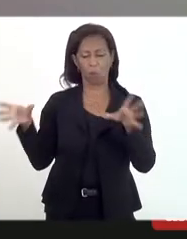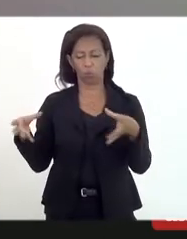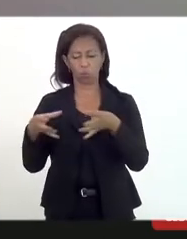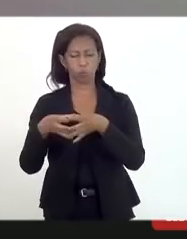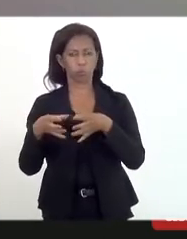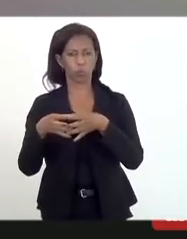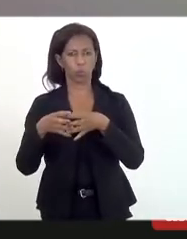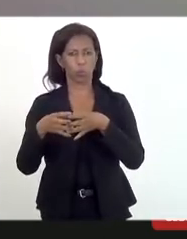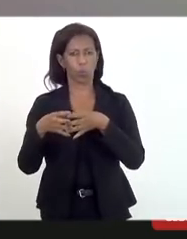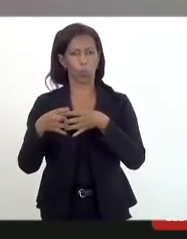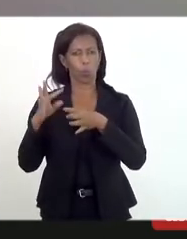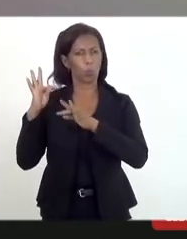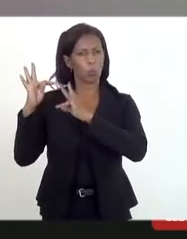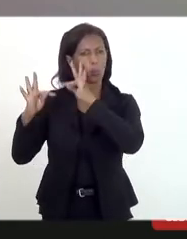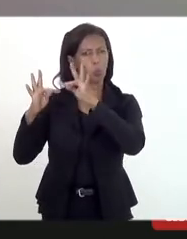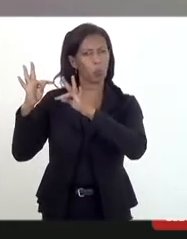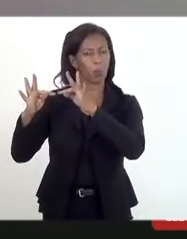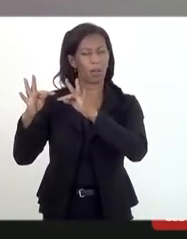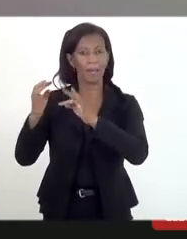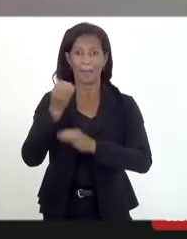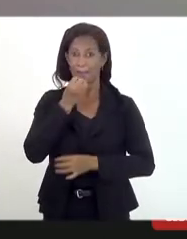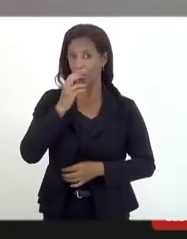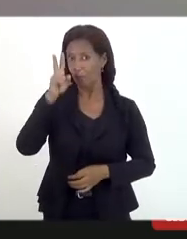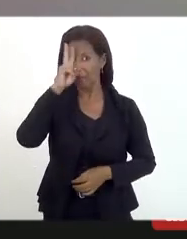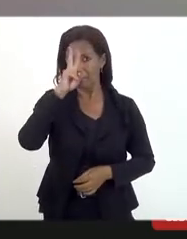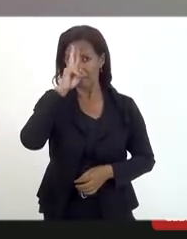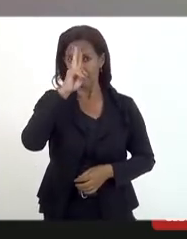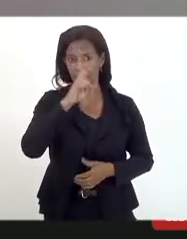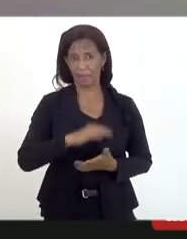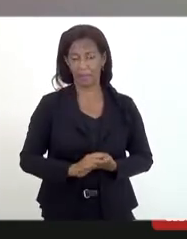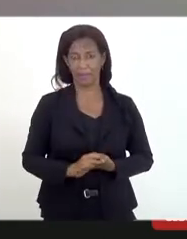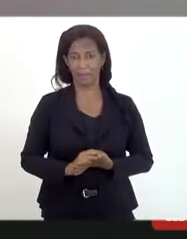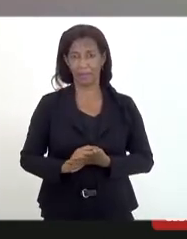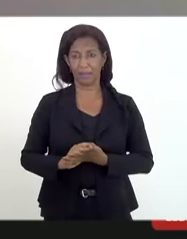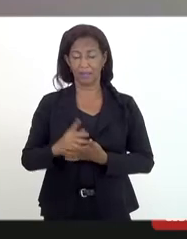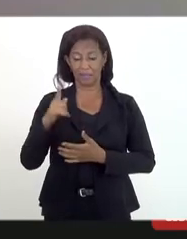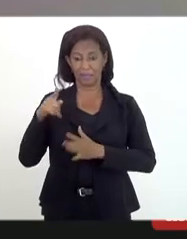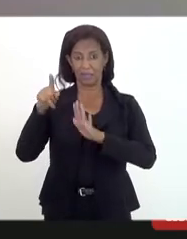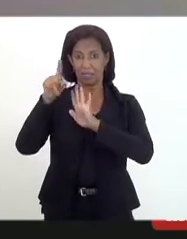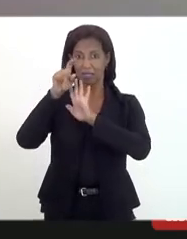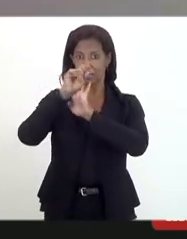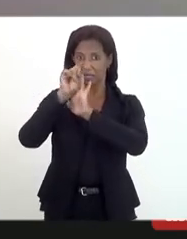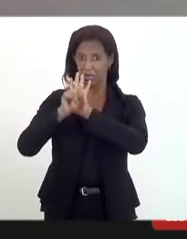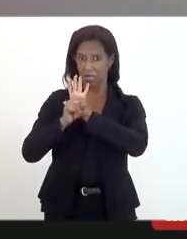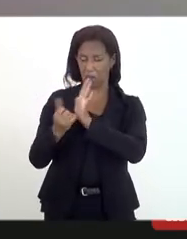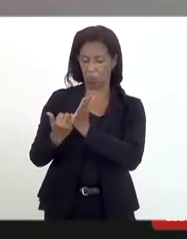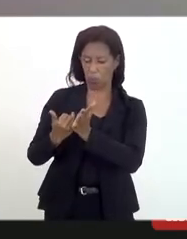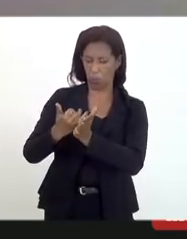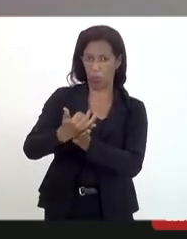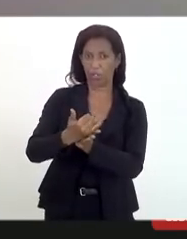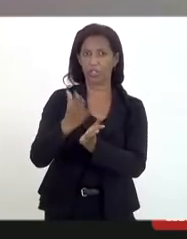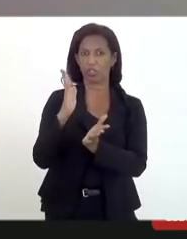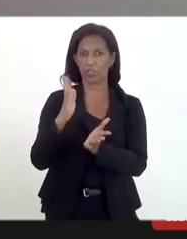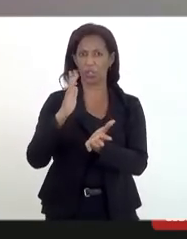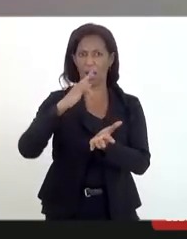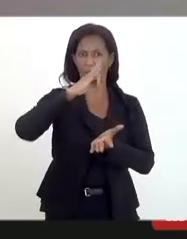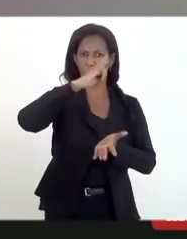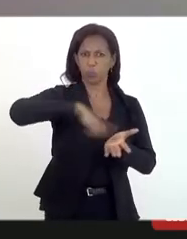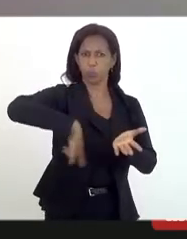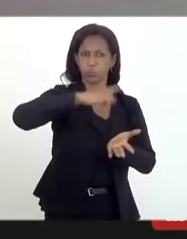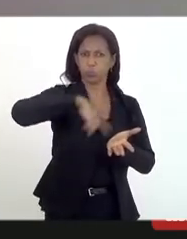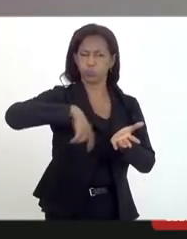tradicionais. É bom lembrar que, desde o início desse século, já está documentado, está documentado em